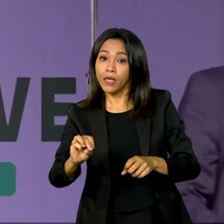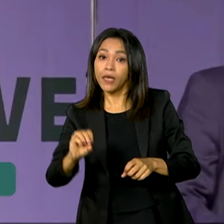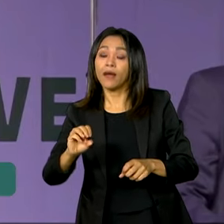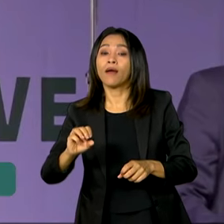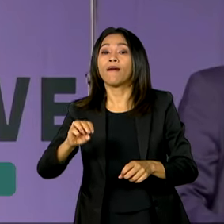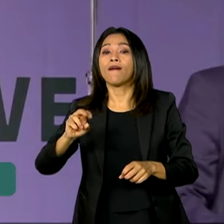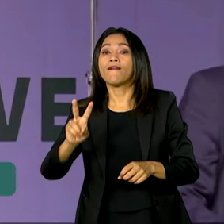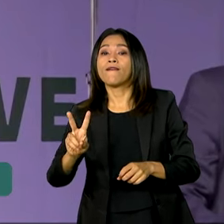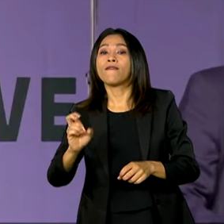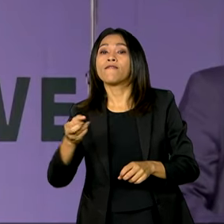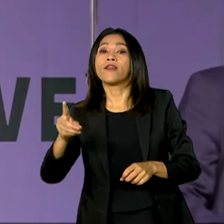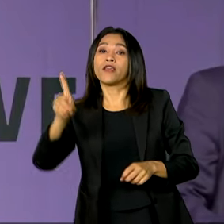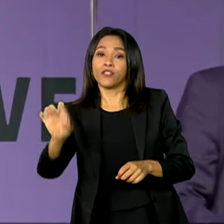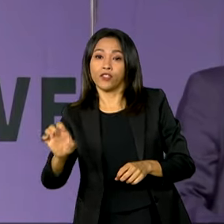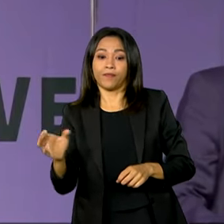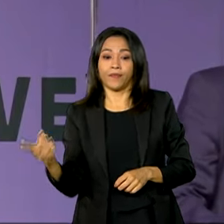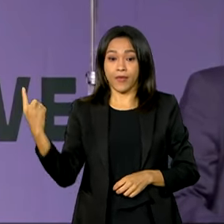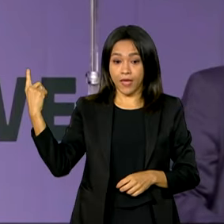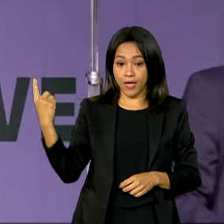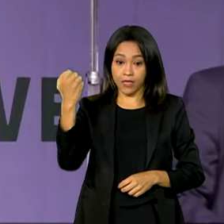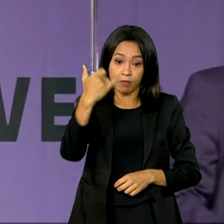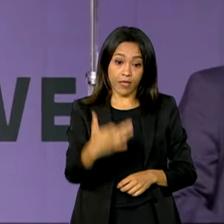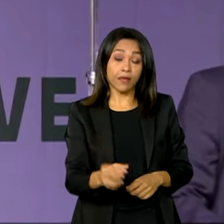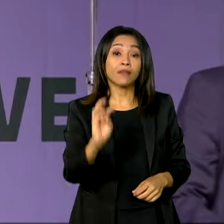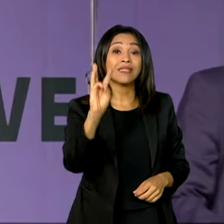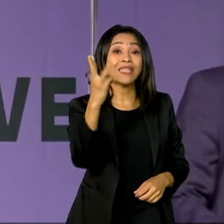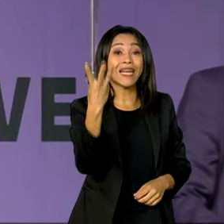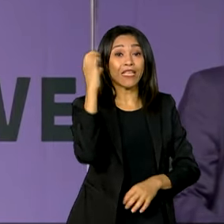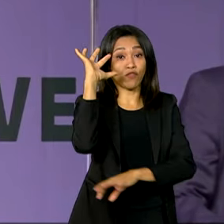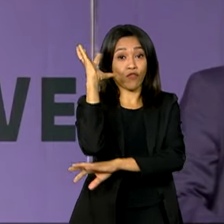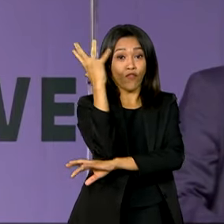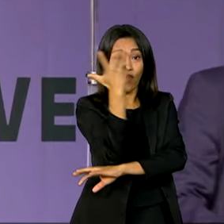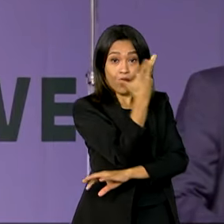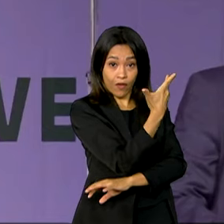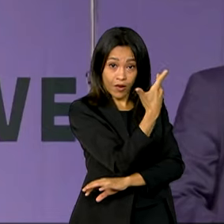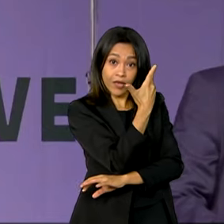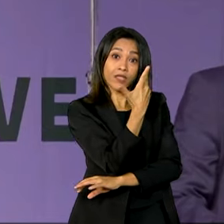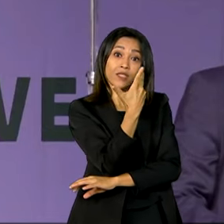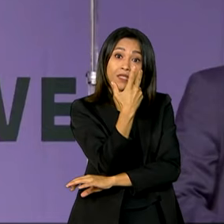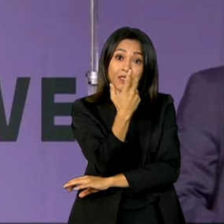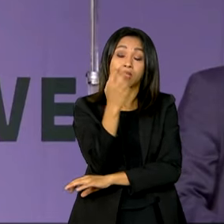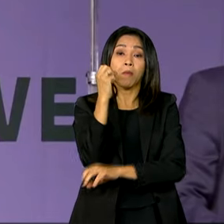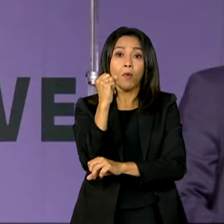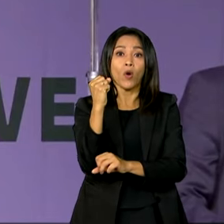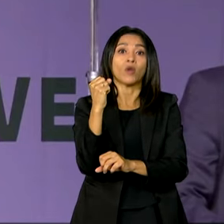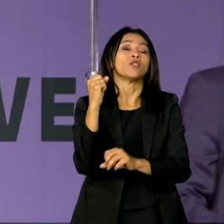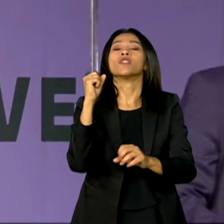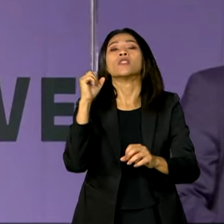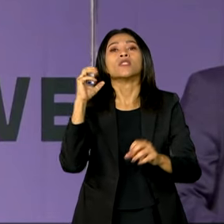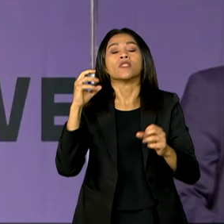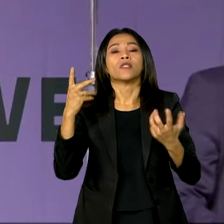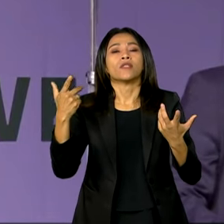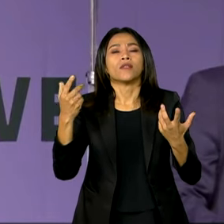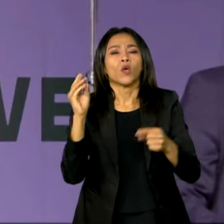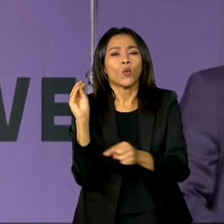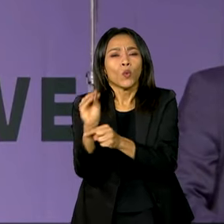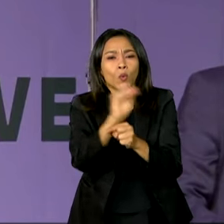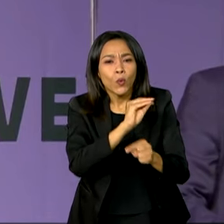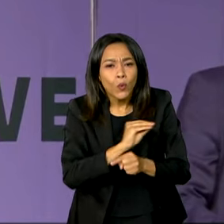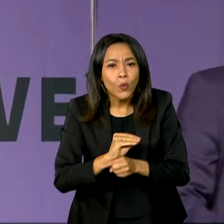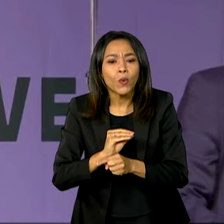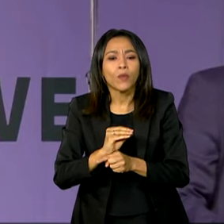florestas tropicais podem segurar a questão climática. É fácil de guardar